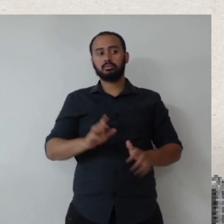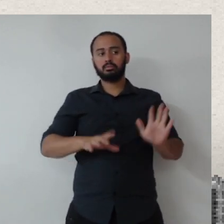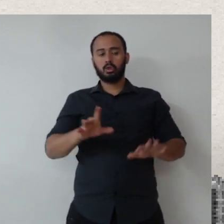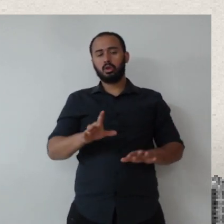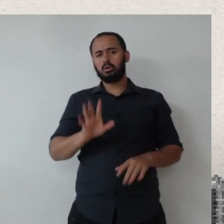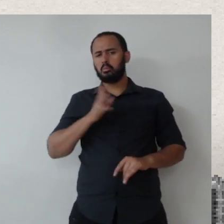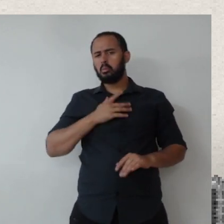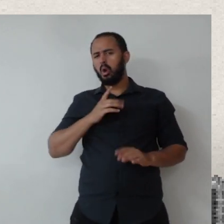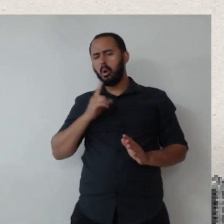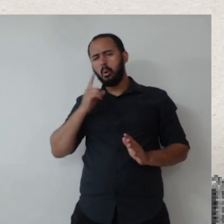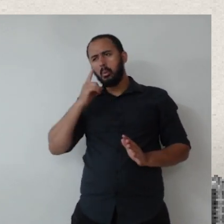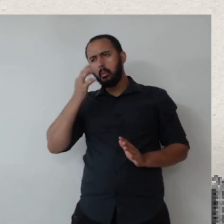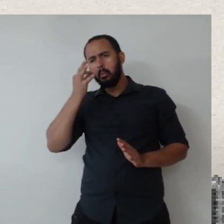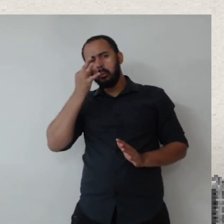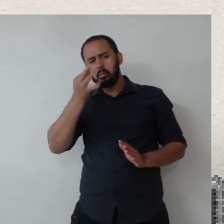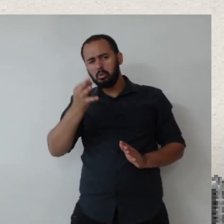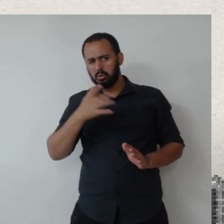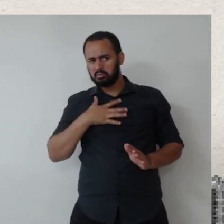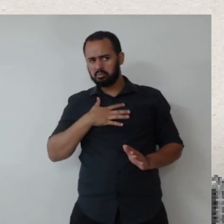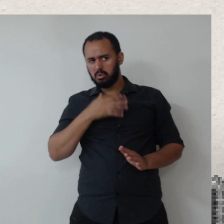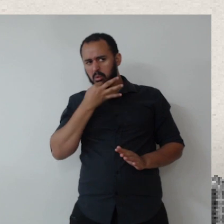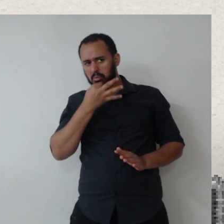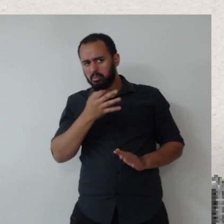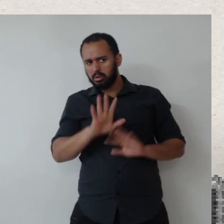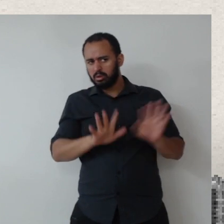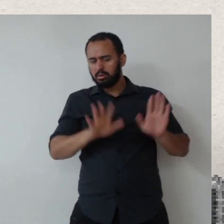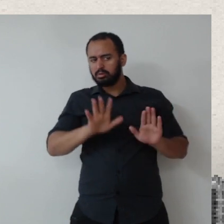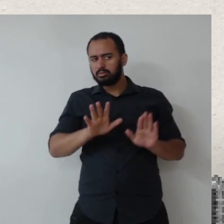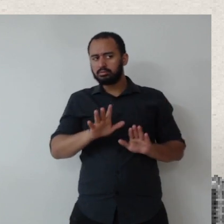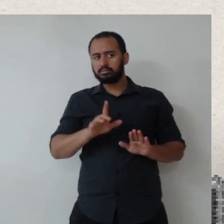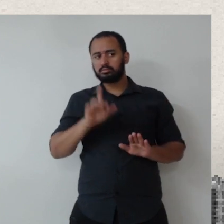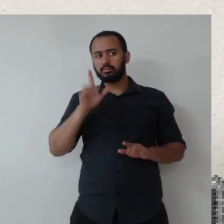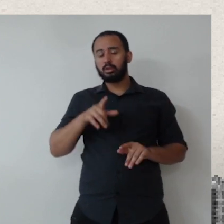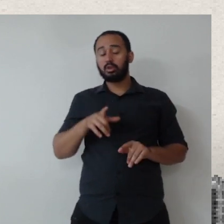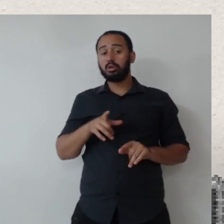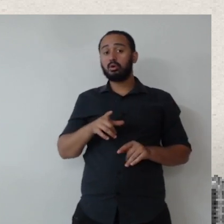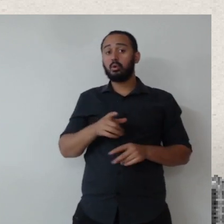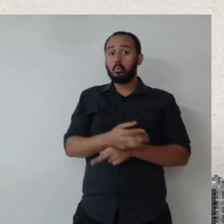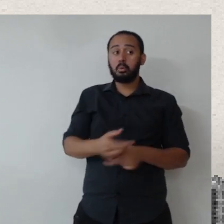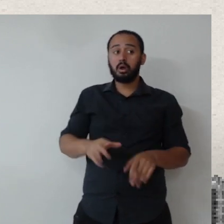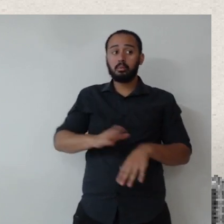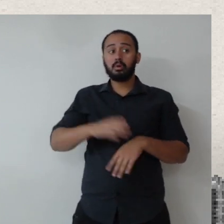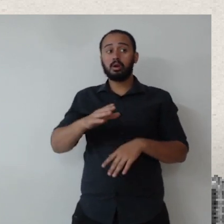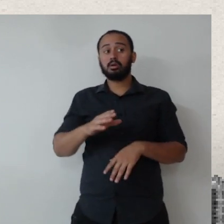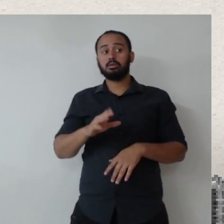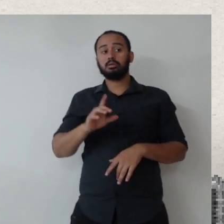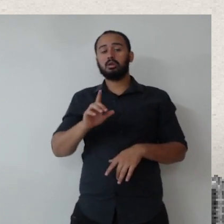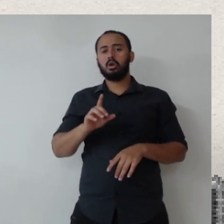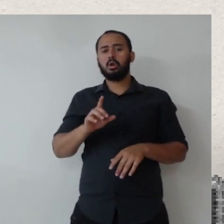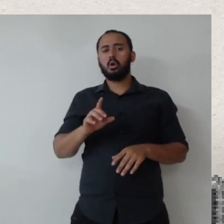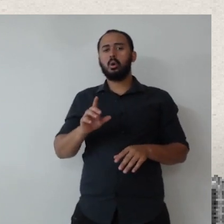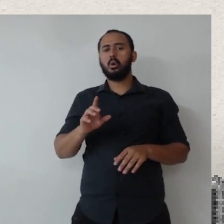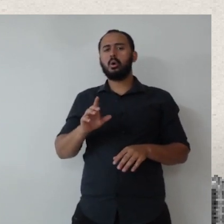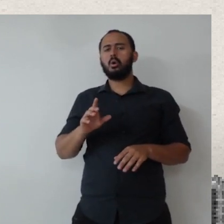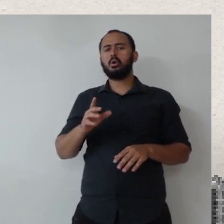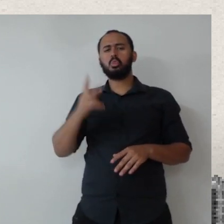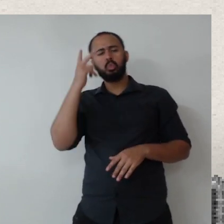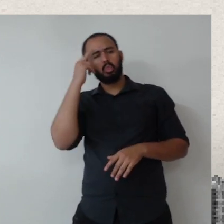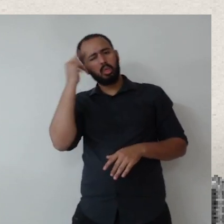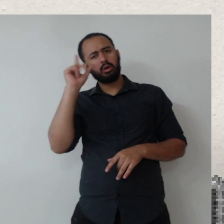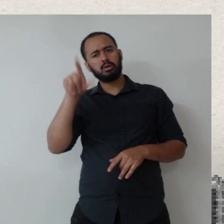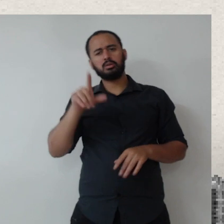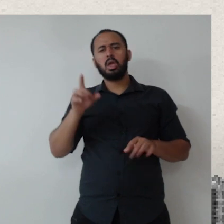do ponto de vista de critérios, depende. Os objetos mais comuns são fáceis de você incluir aqueles